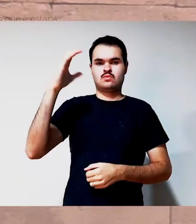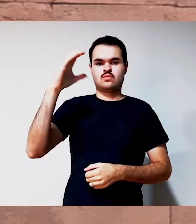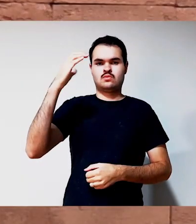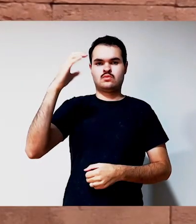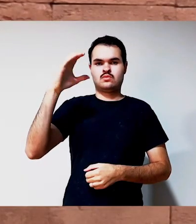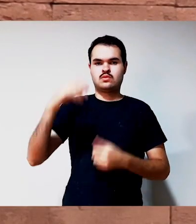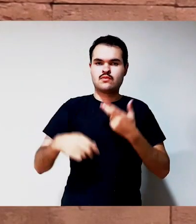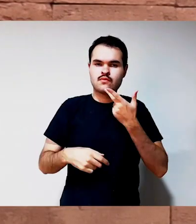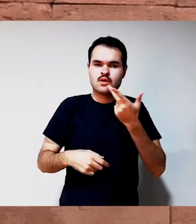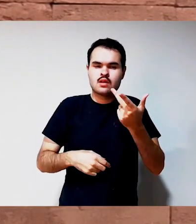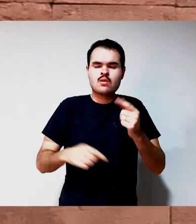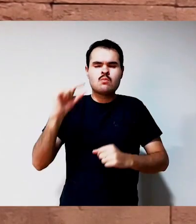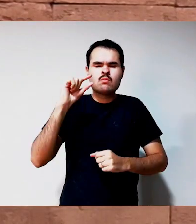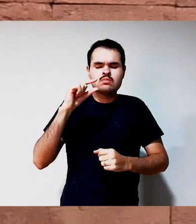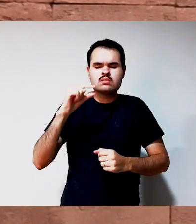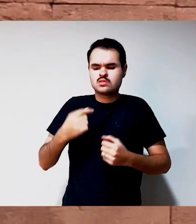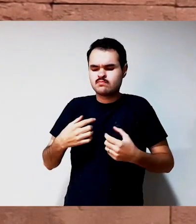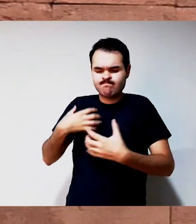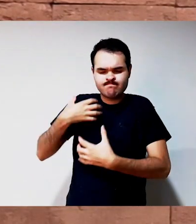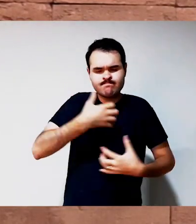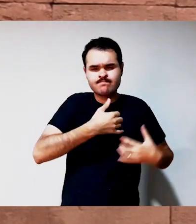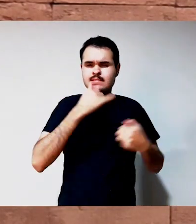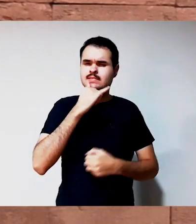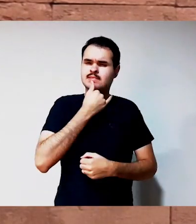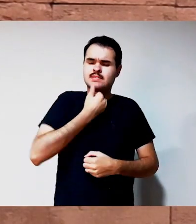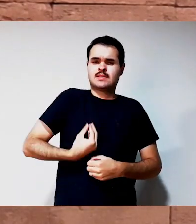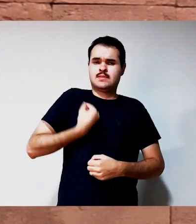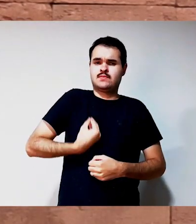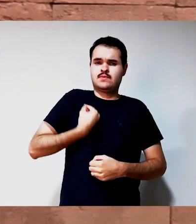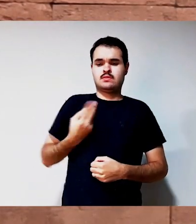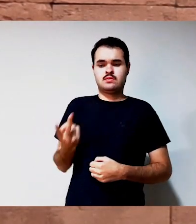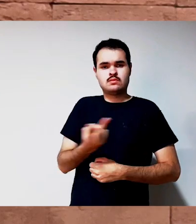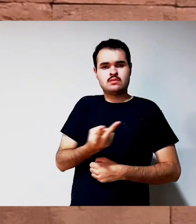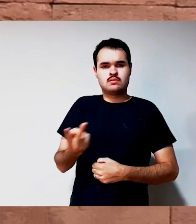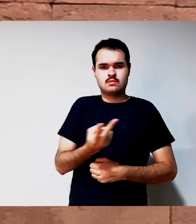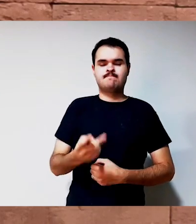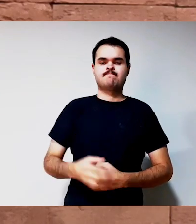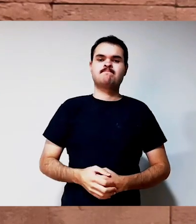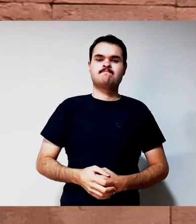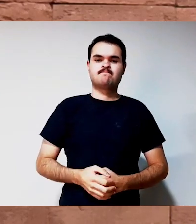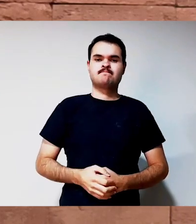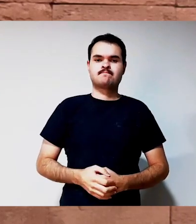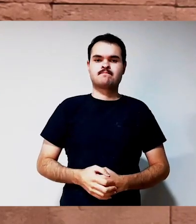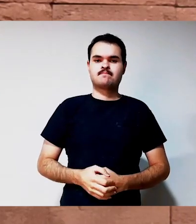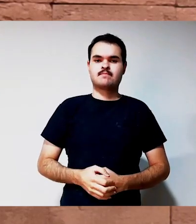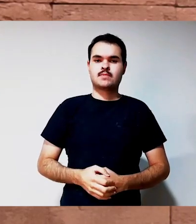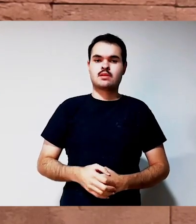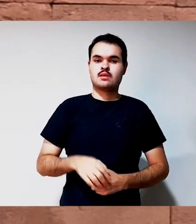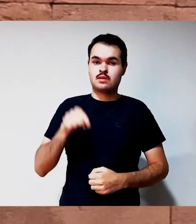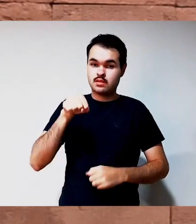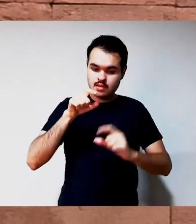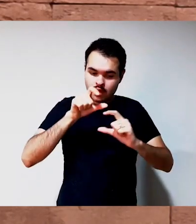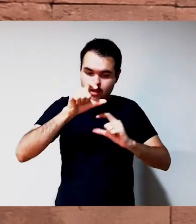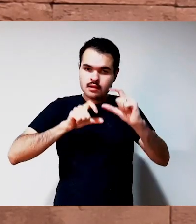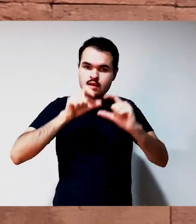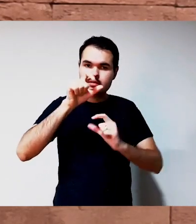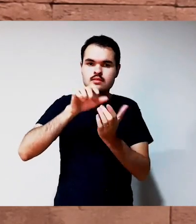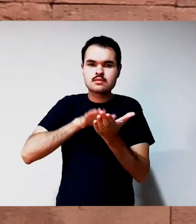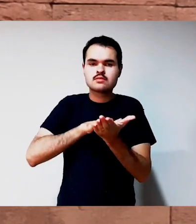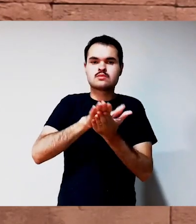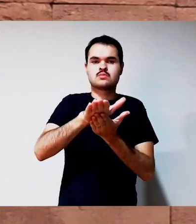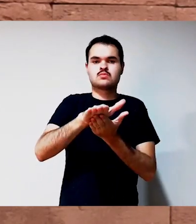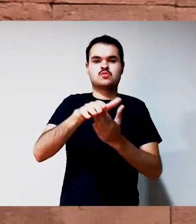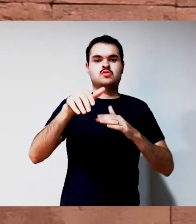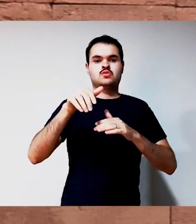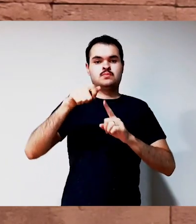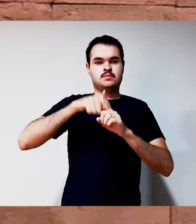Essa HQ foi elaborada pelo Lucas Gomes de Albuquerque e ilustrada pelo Alexandre Cargas. O material conta